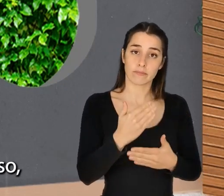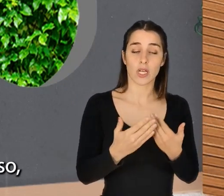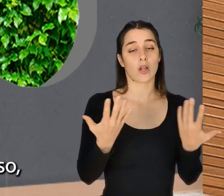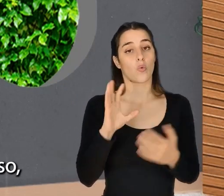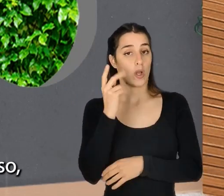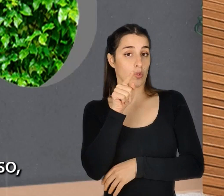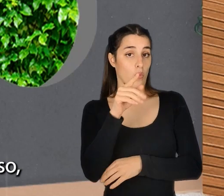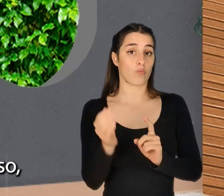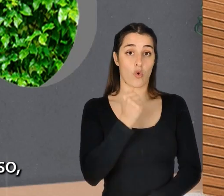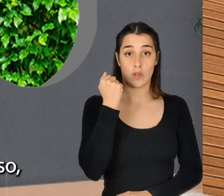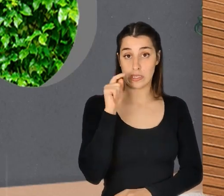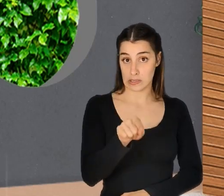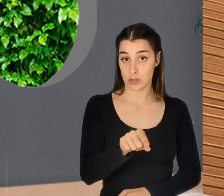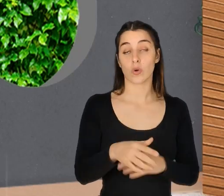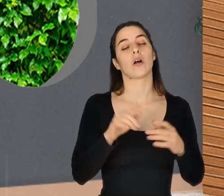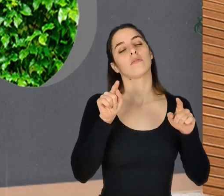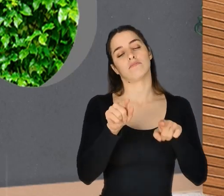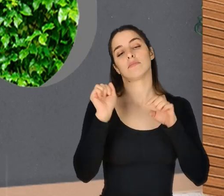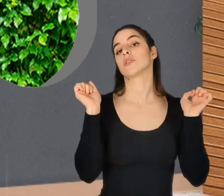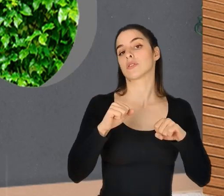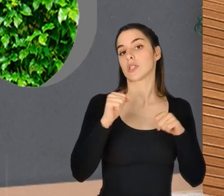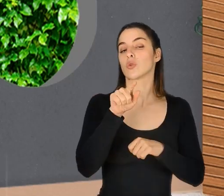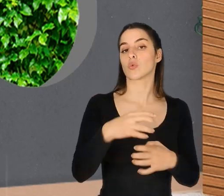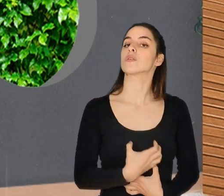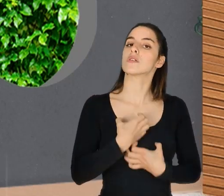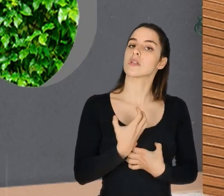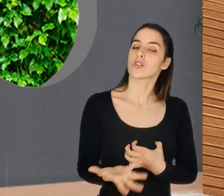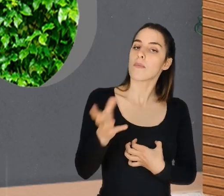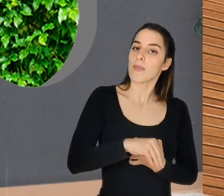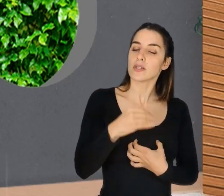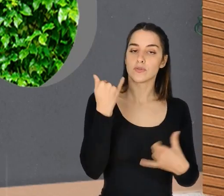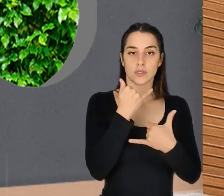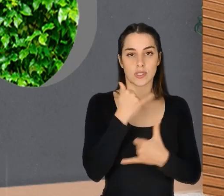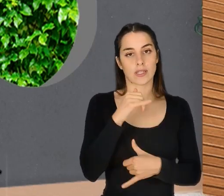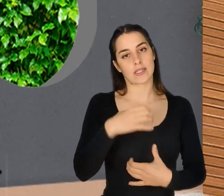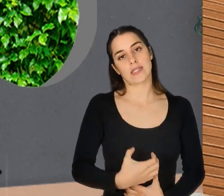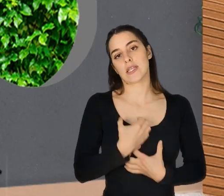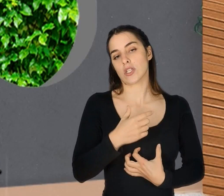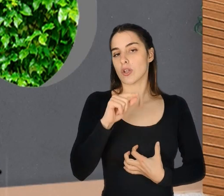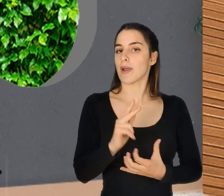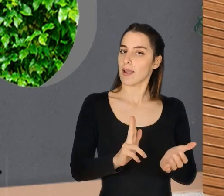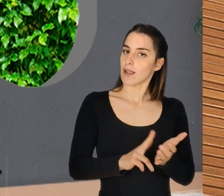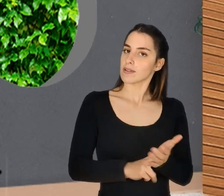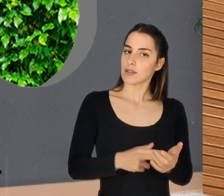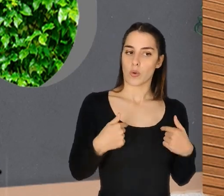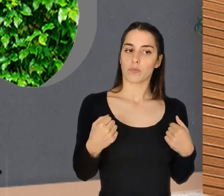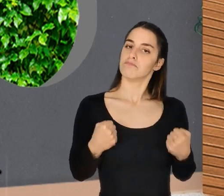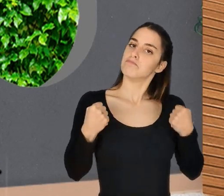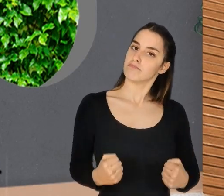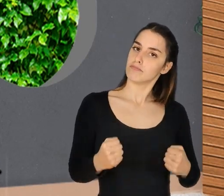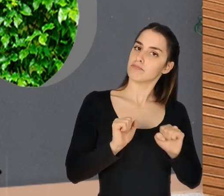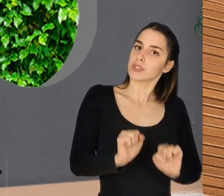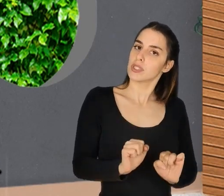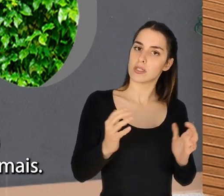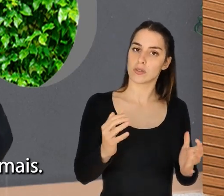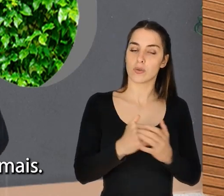E quando tu consegues isso, aí sim, aí tu sentes mais do que a felicidade, sentes a realização de fazer parte de